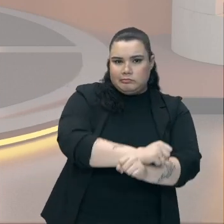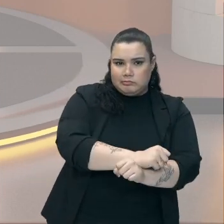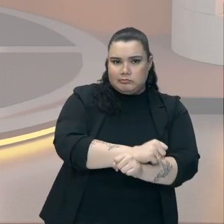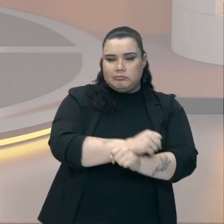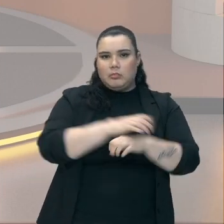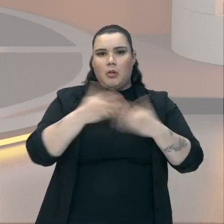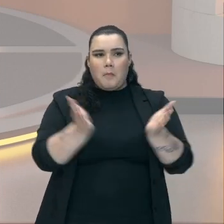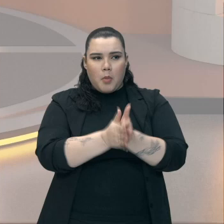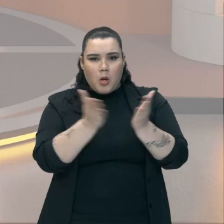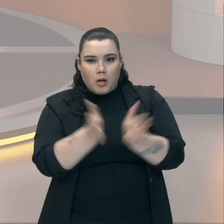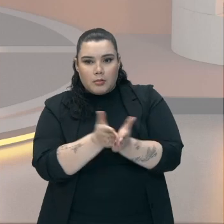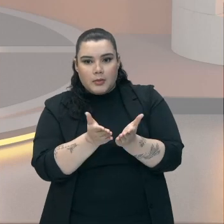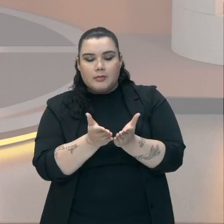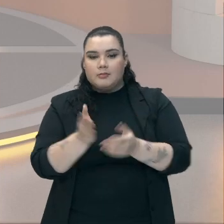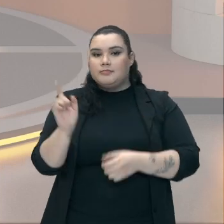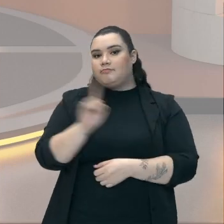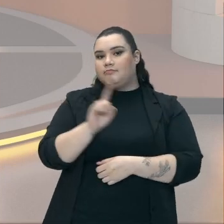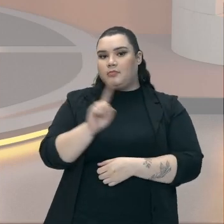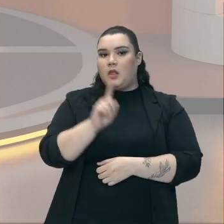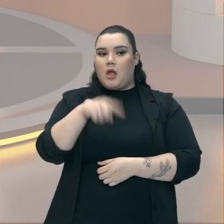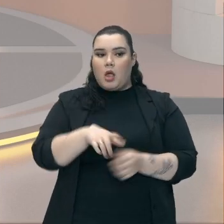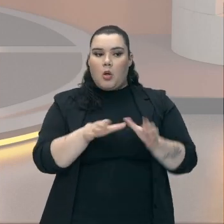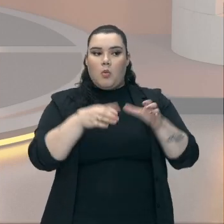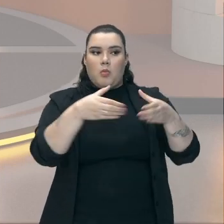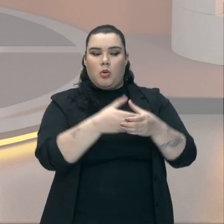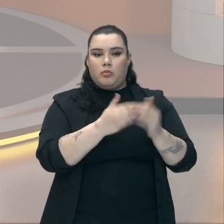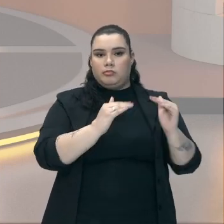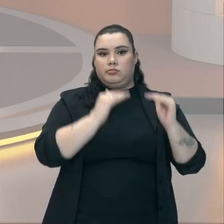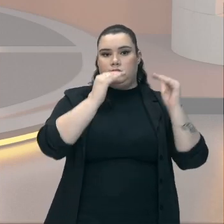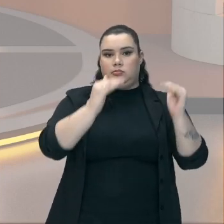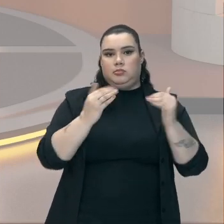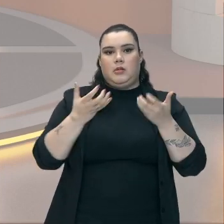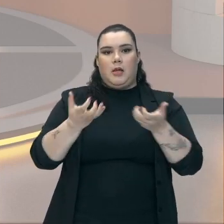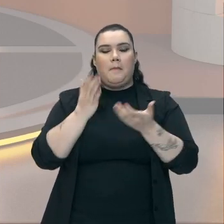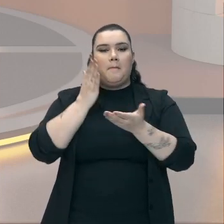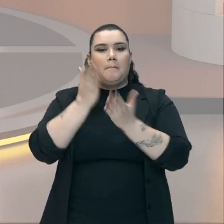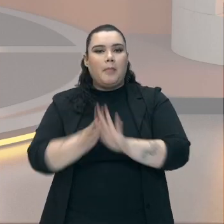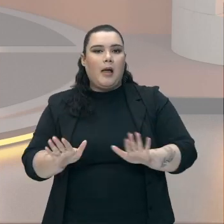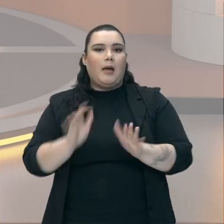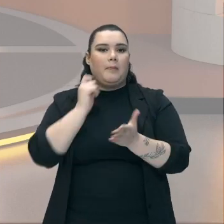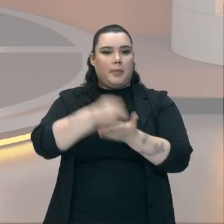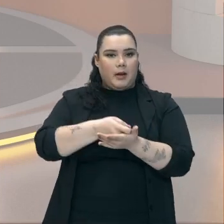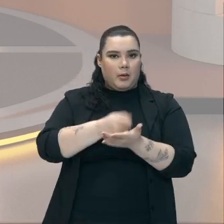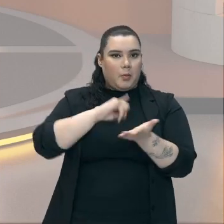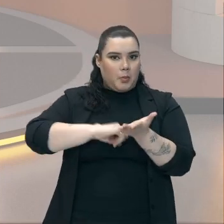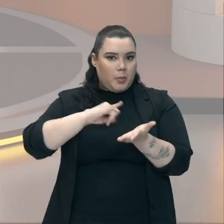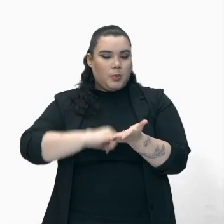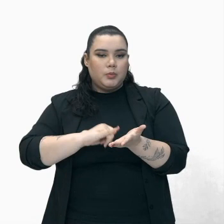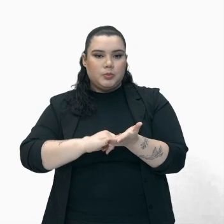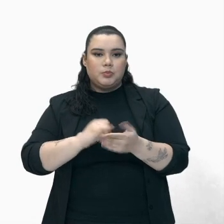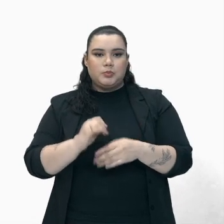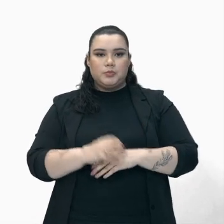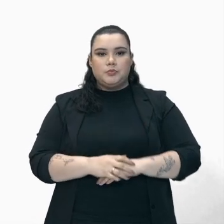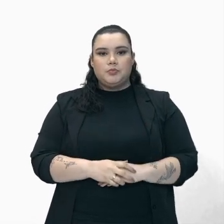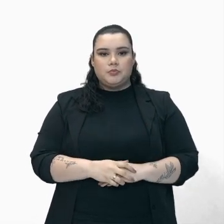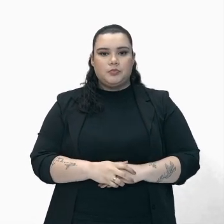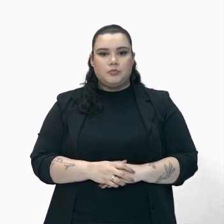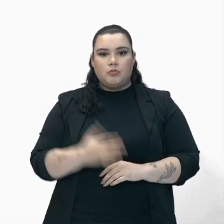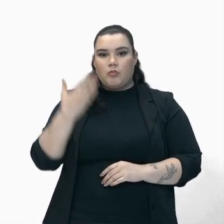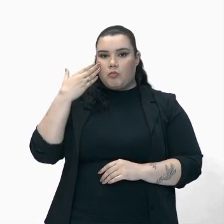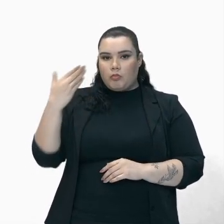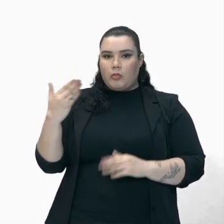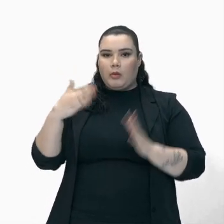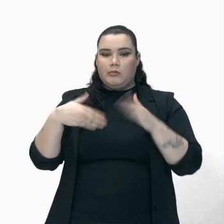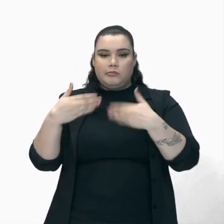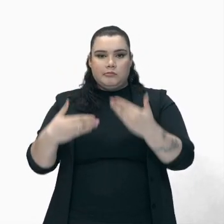Não galera Era a elite Que queria se livrar Dos impostos Vamos ao texto Vamos lá galera Poucos deles Eram